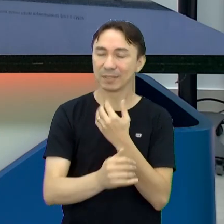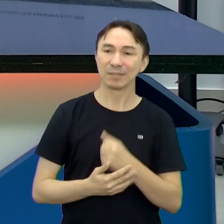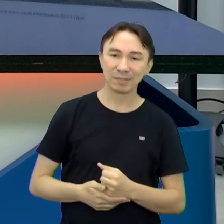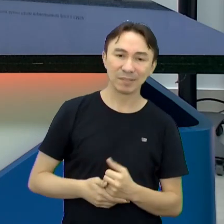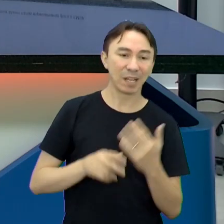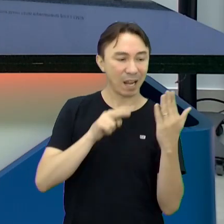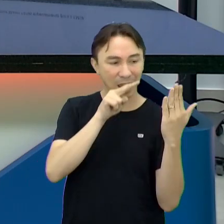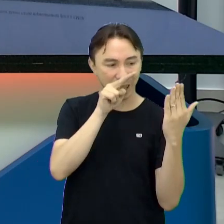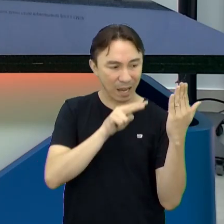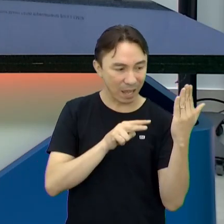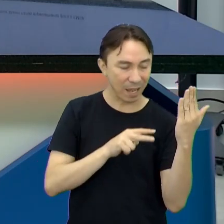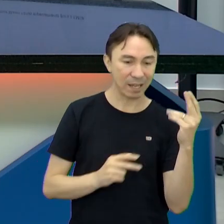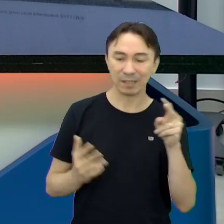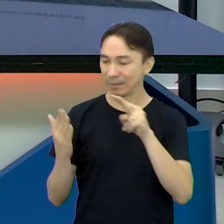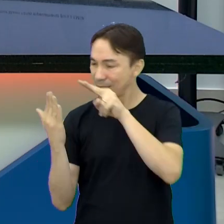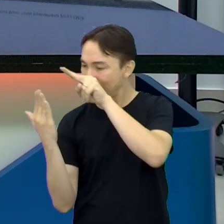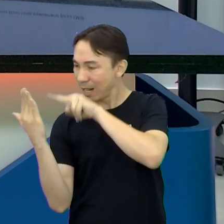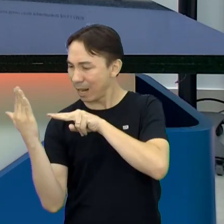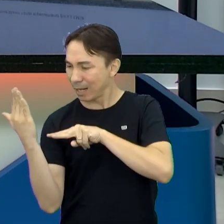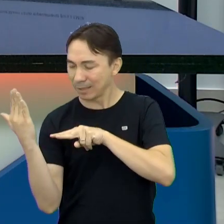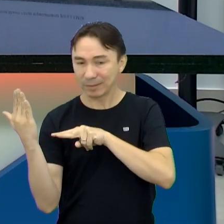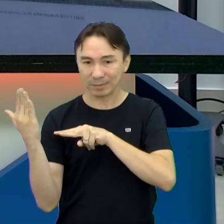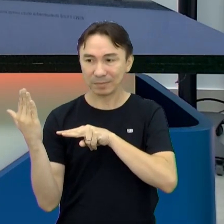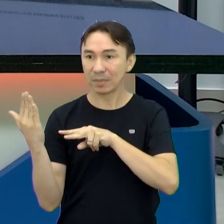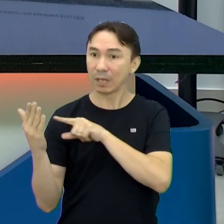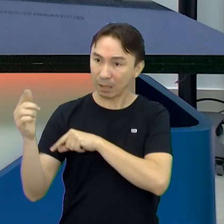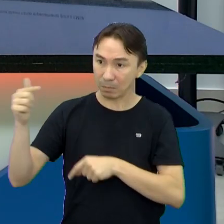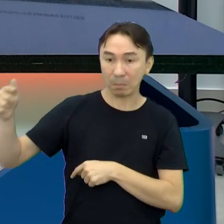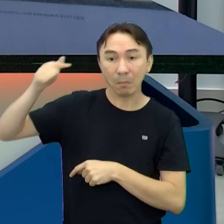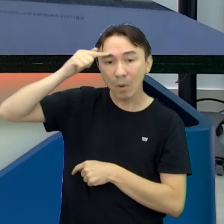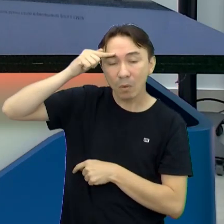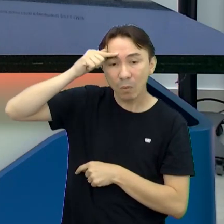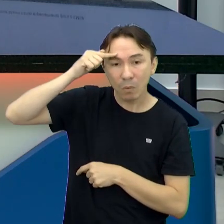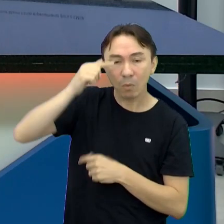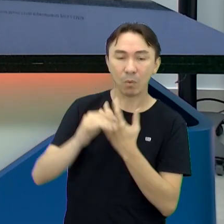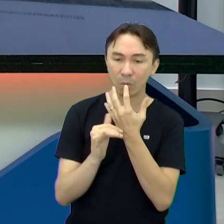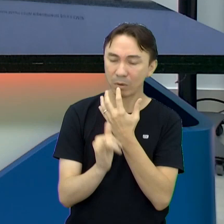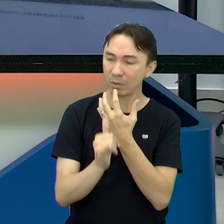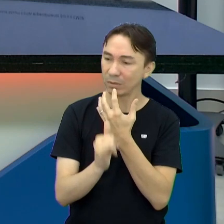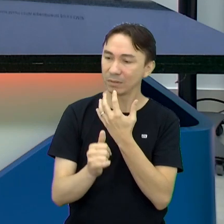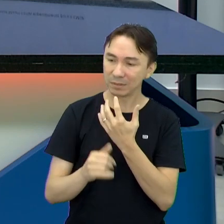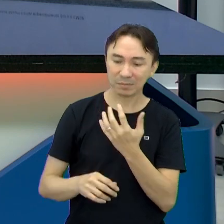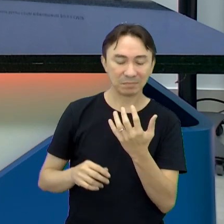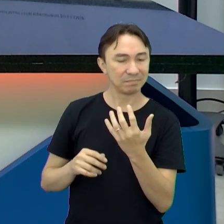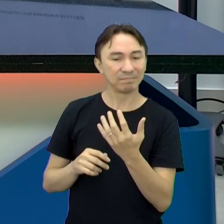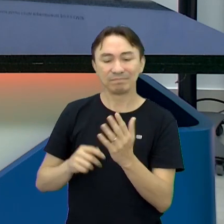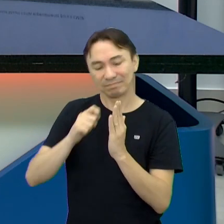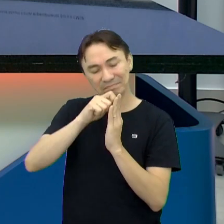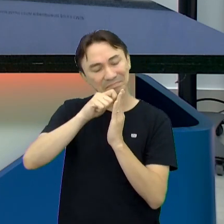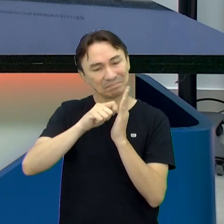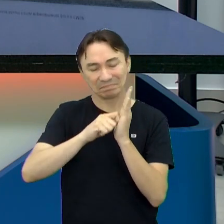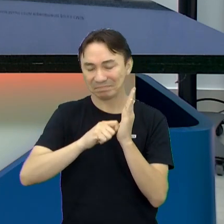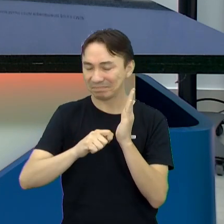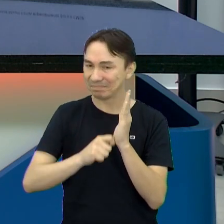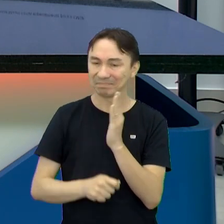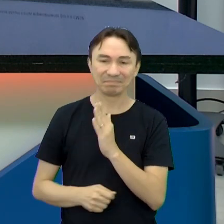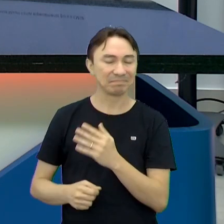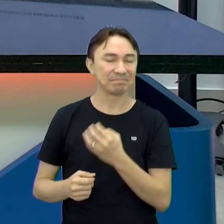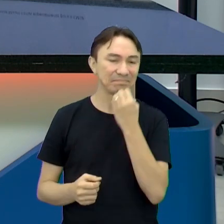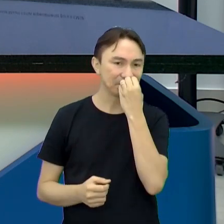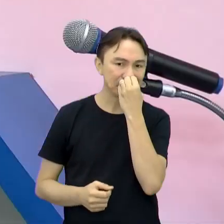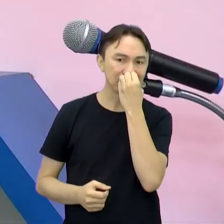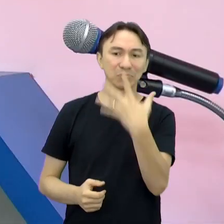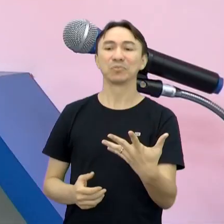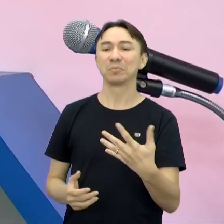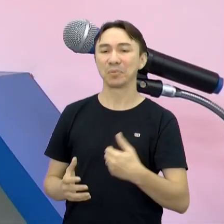quando eu li as duas Eu também li a do professor Mauro Marcel Aliás, muito bem escrita, né? E uma história bem cômica, né? Eu achei legal isso daí também Porque faz